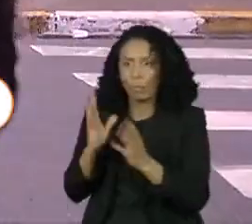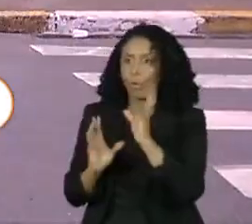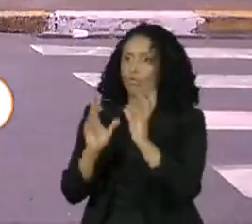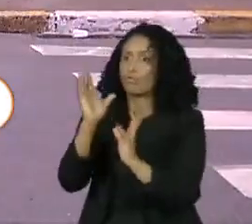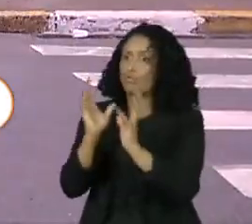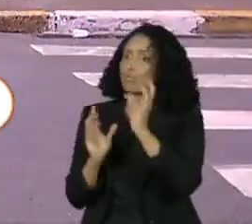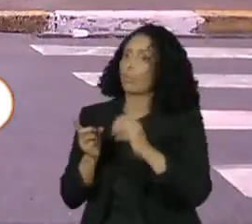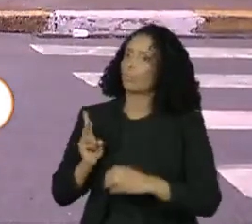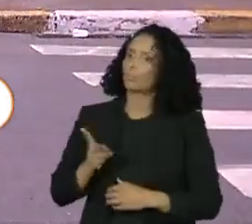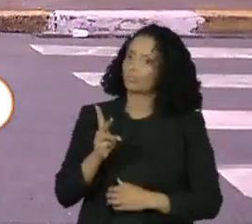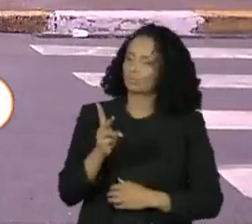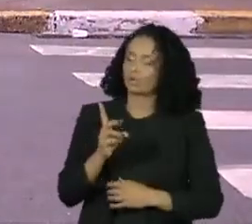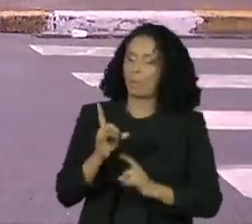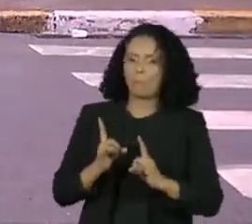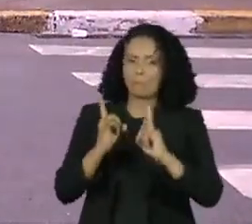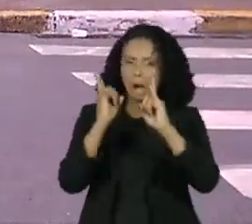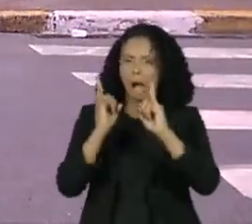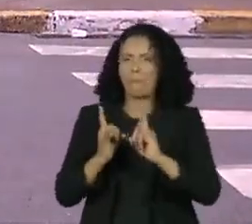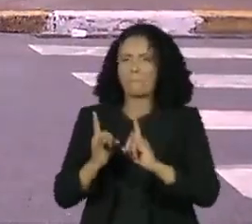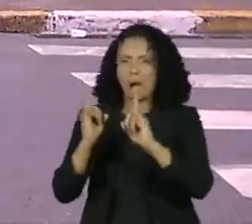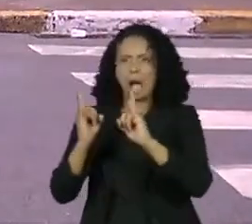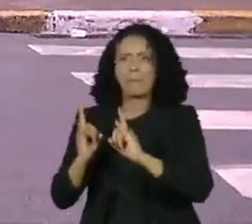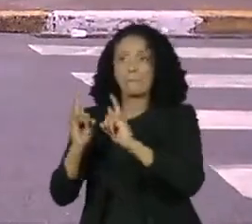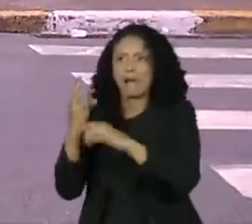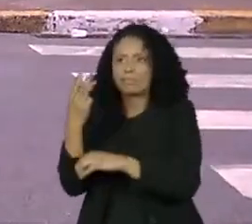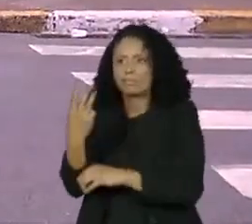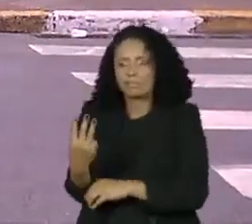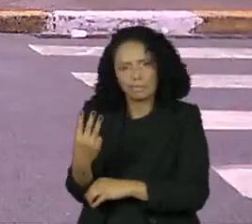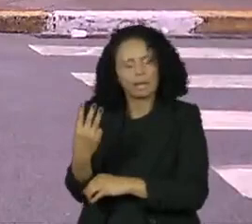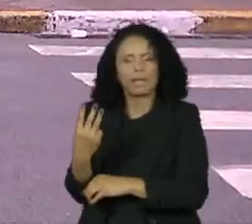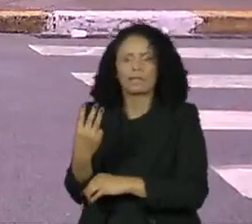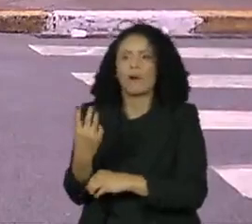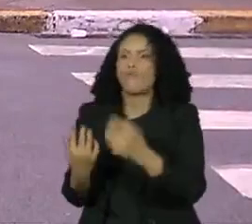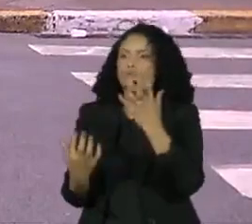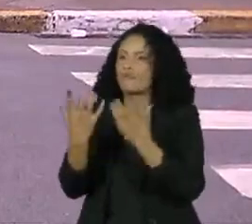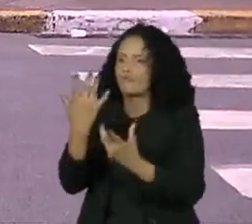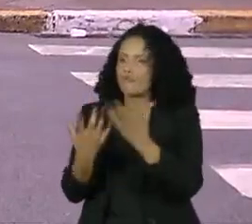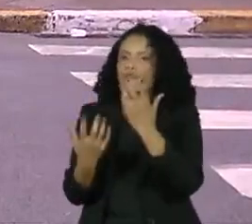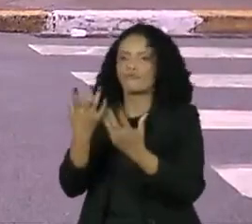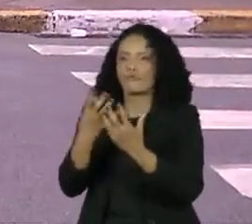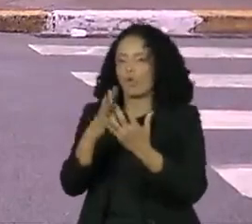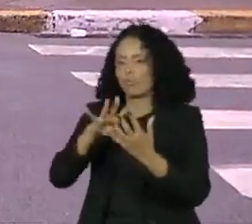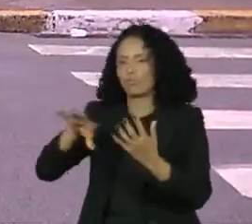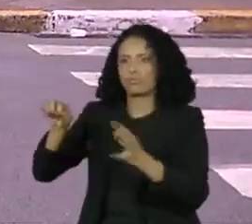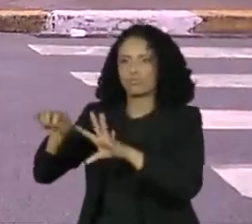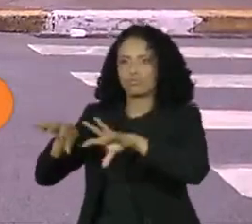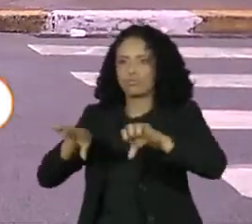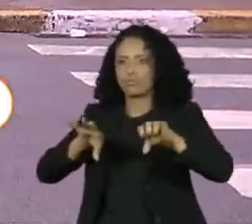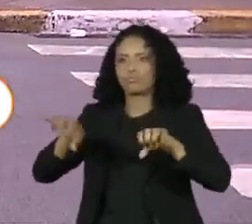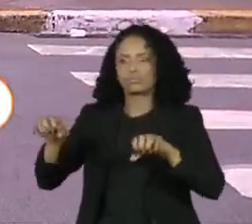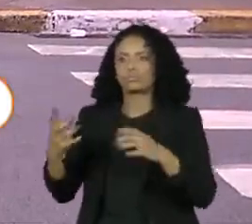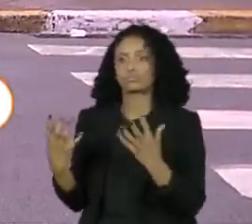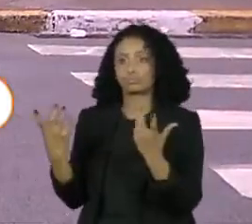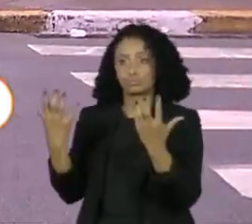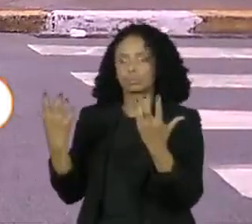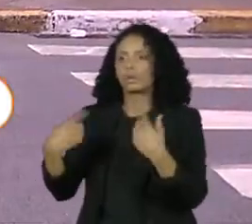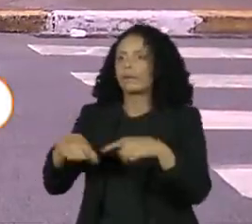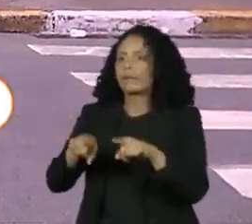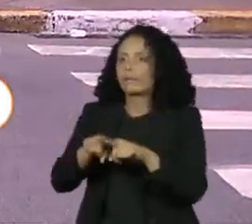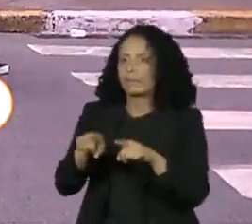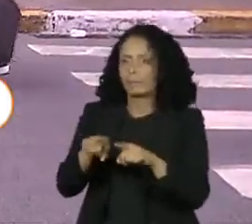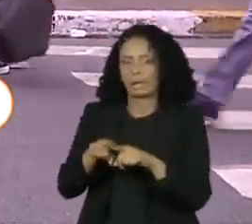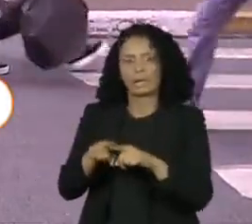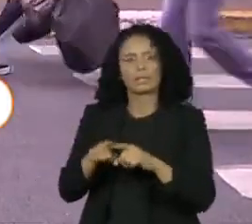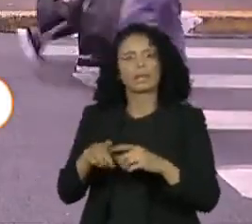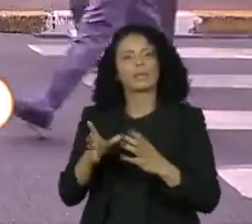Outros três prédios também foram atingidos pelo fogo e isso complicou muito a vida dos lojistas aqui da região. Estava conversando agora há pouco com